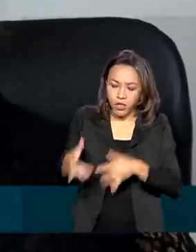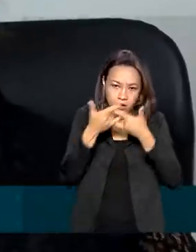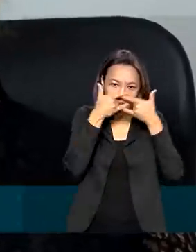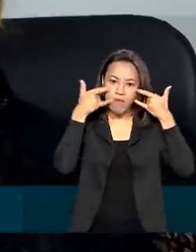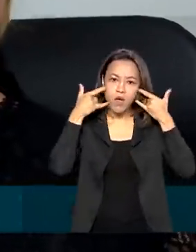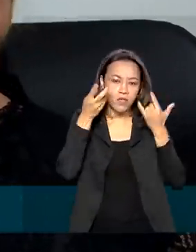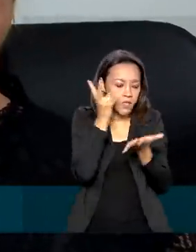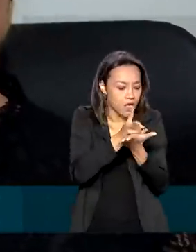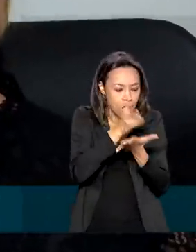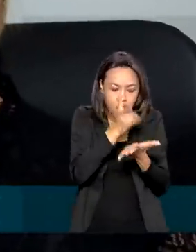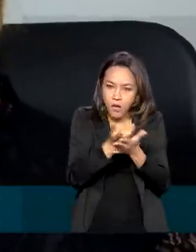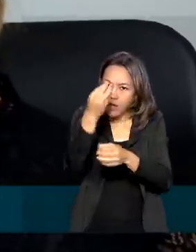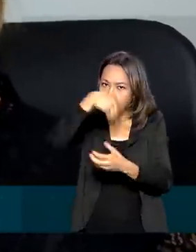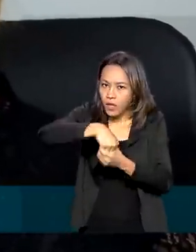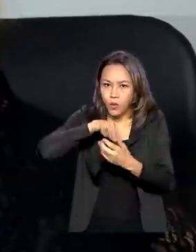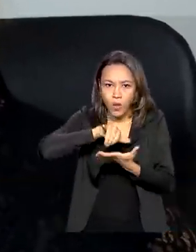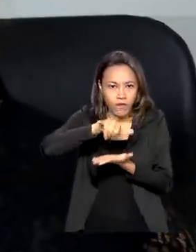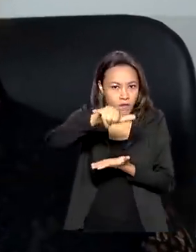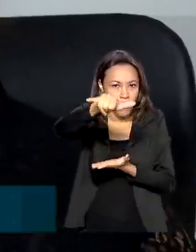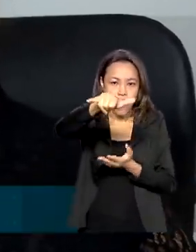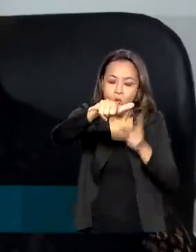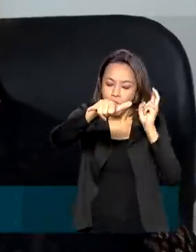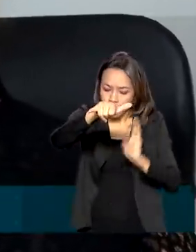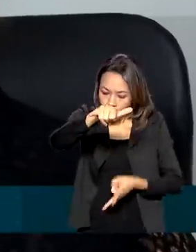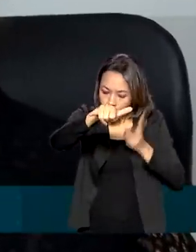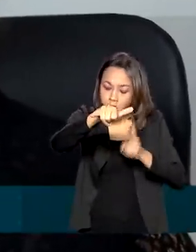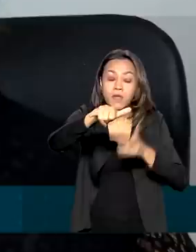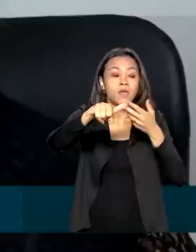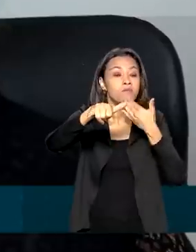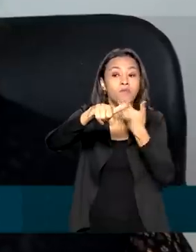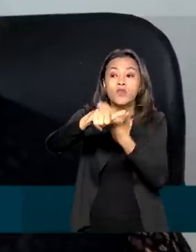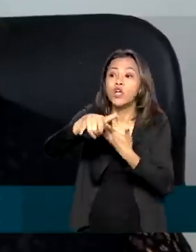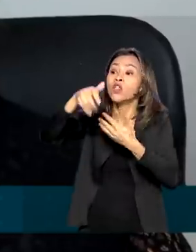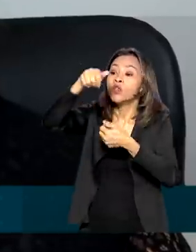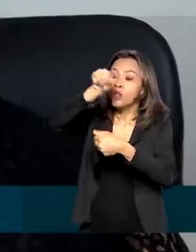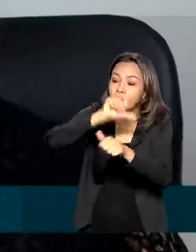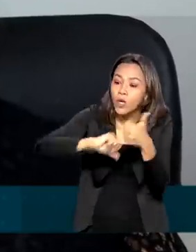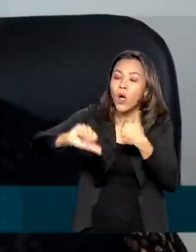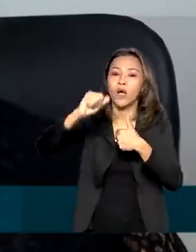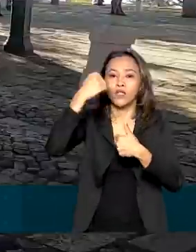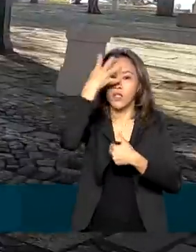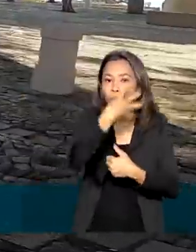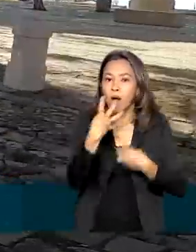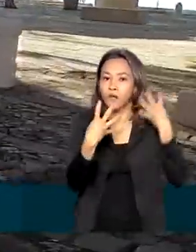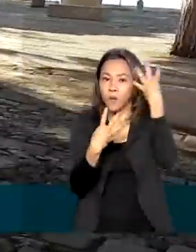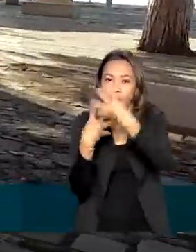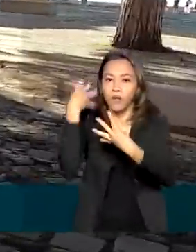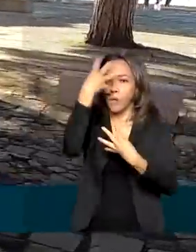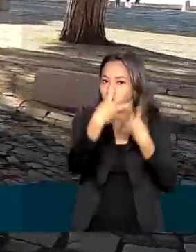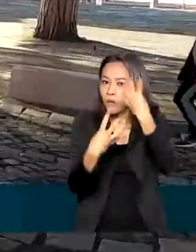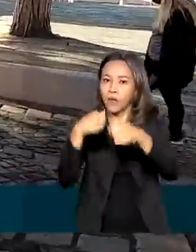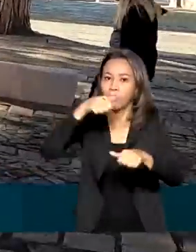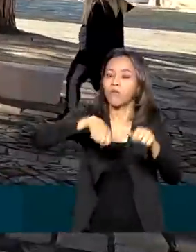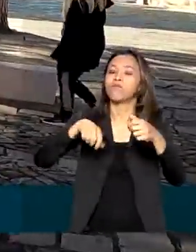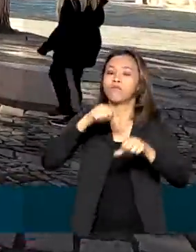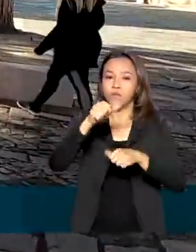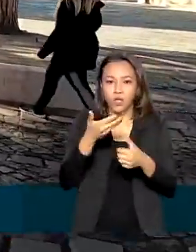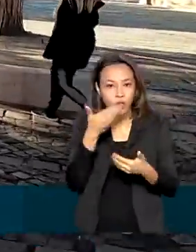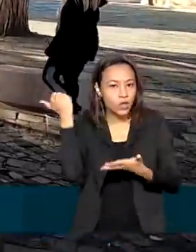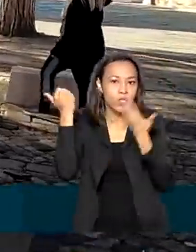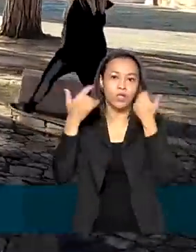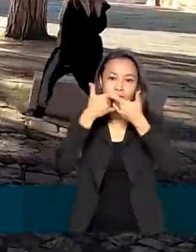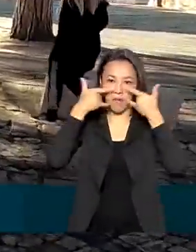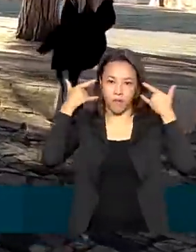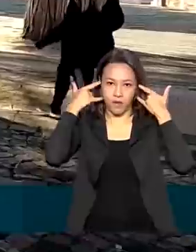voo e eles solicitavam para que a gente trocasse as máscaras de 4 em 4 horas. A entrada de turistas